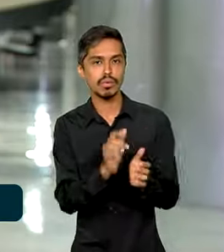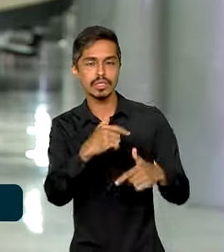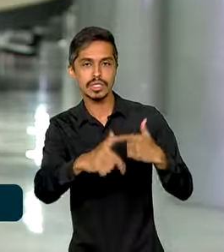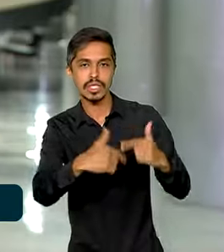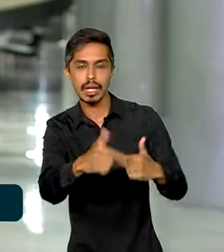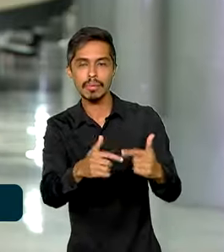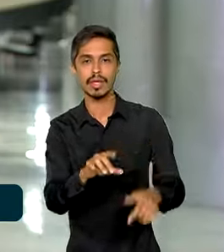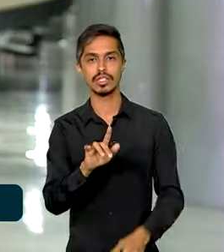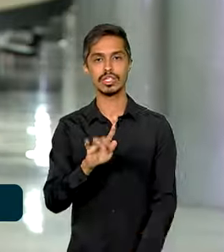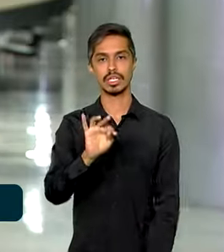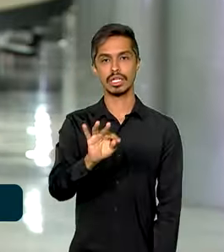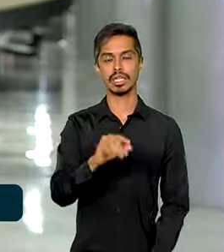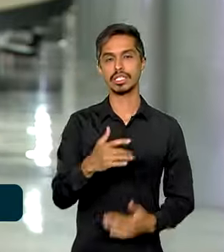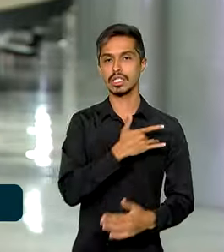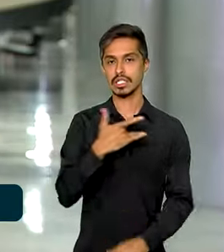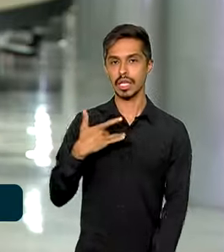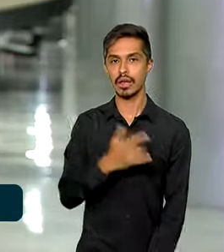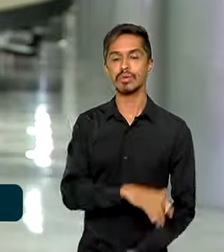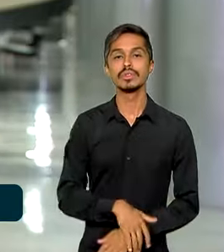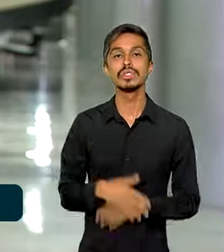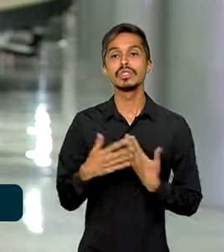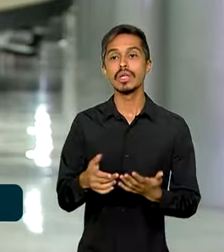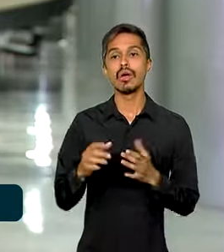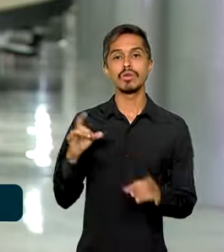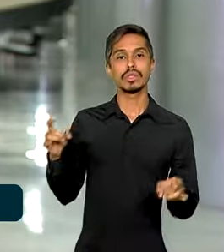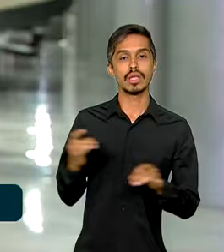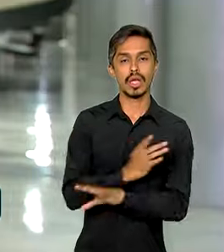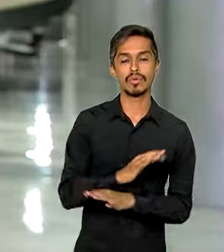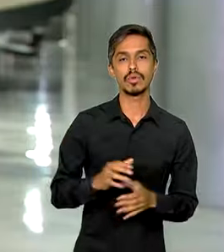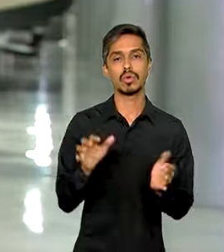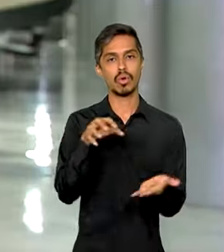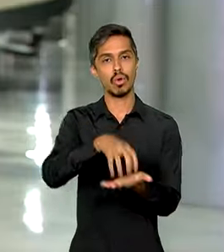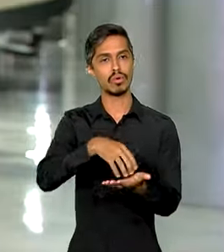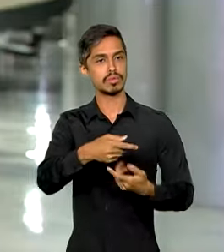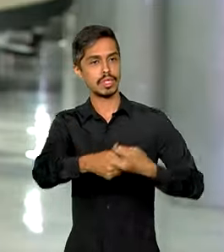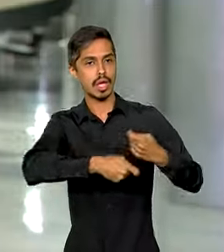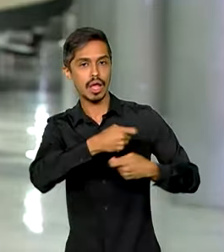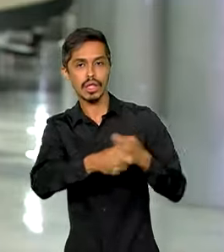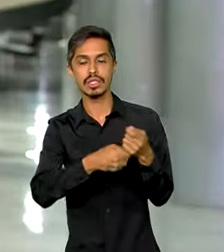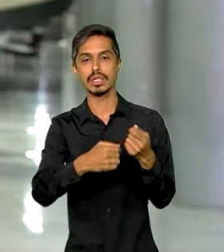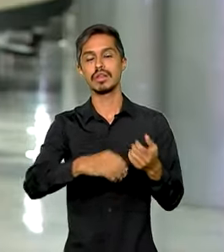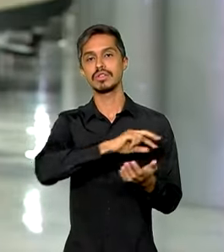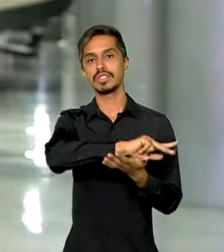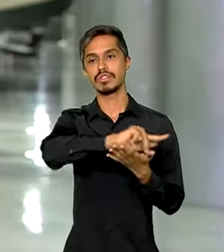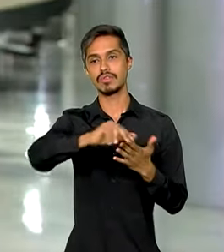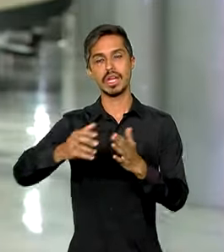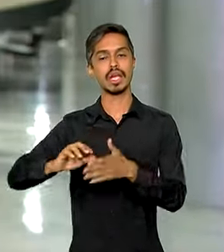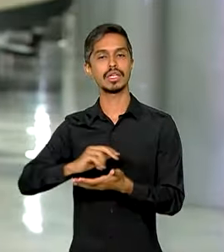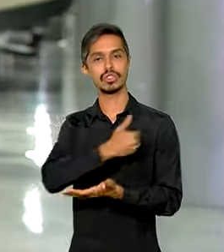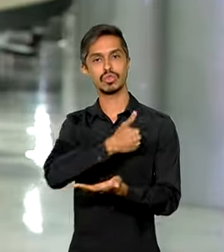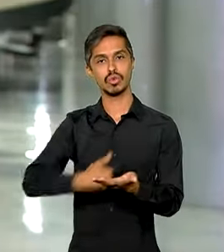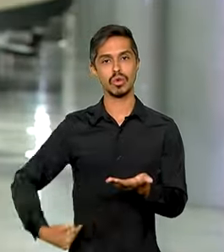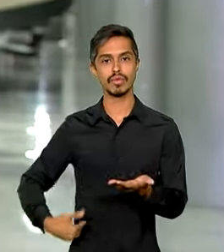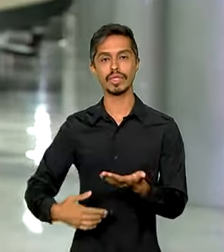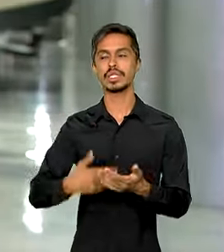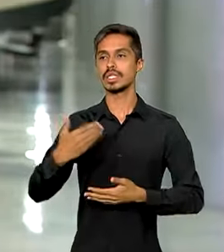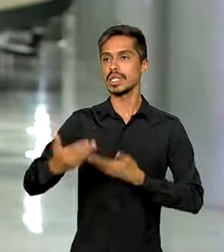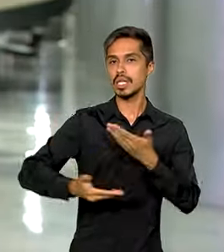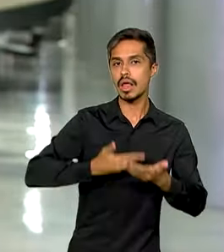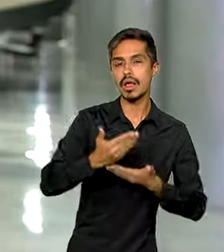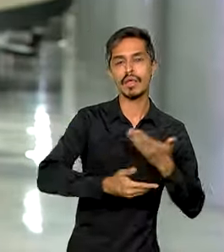saúde e a conclusão dos trabalhos do órgão de negociação intergovernamental na elaboração e